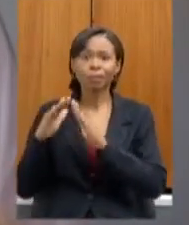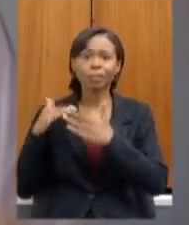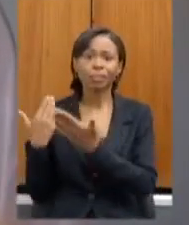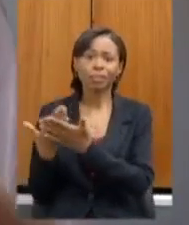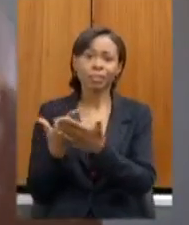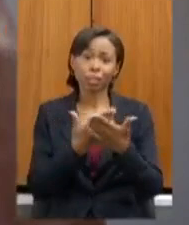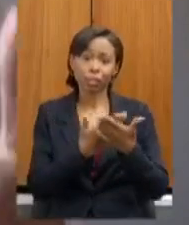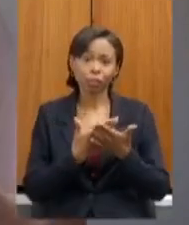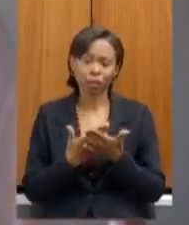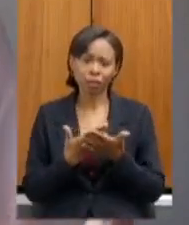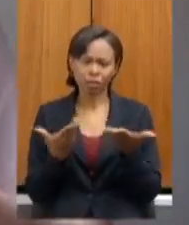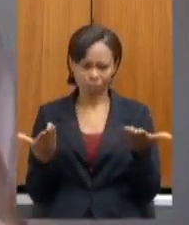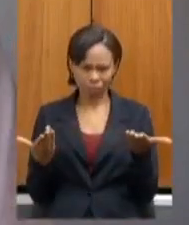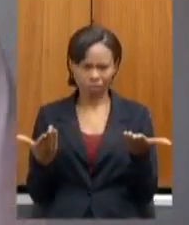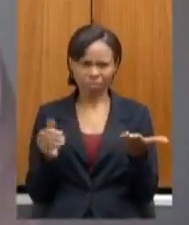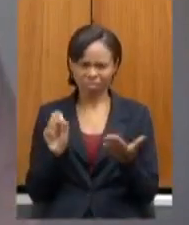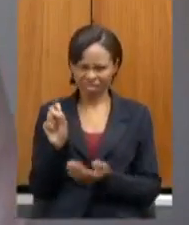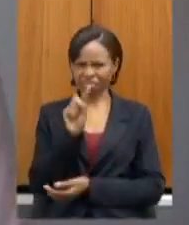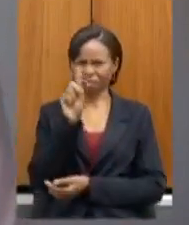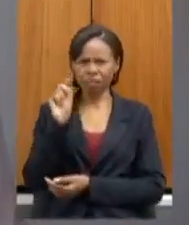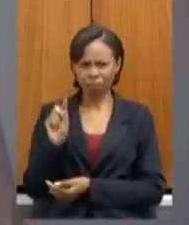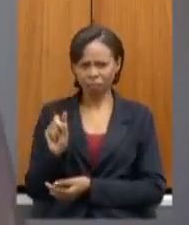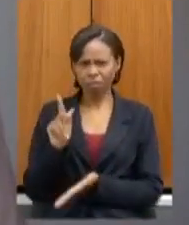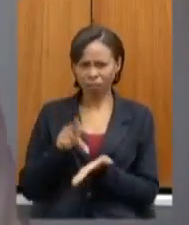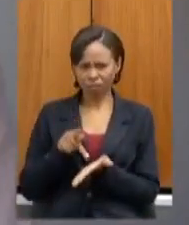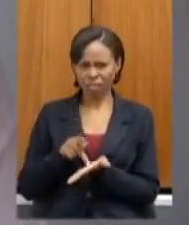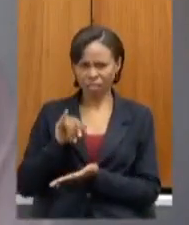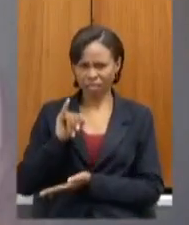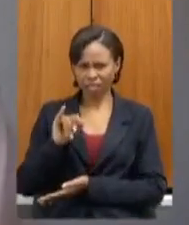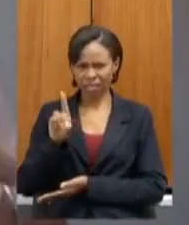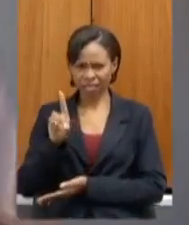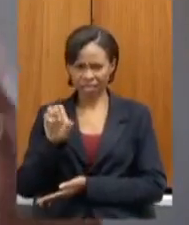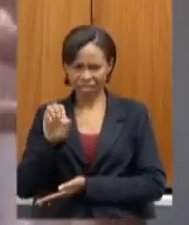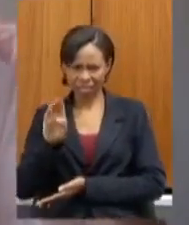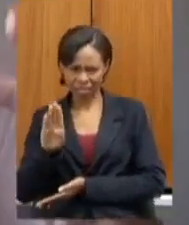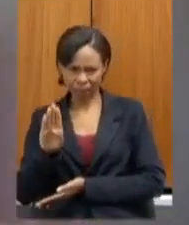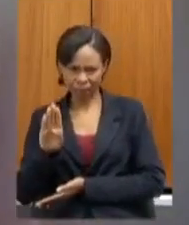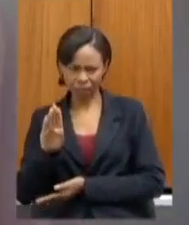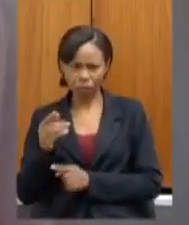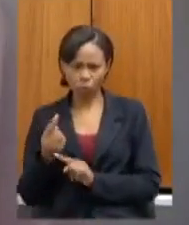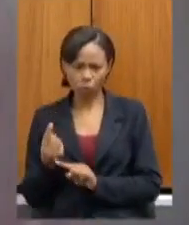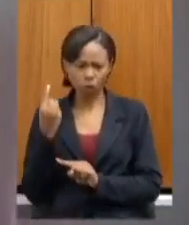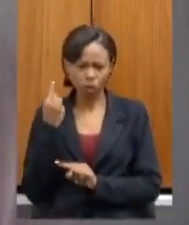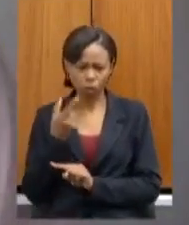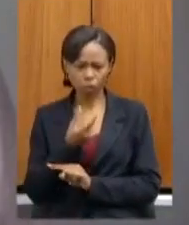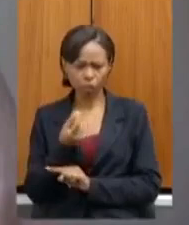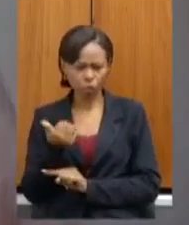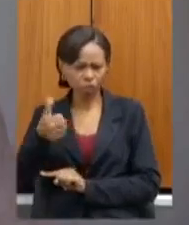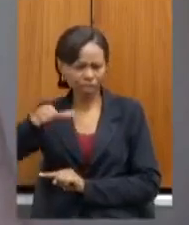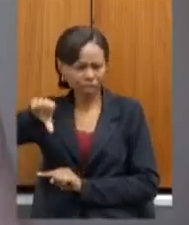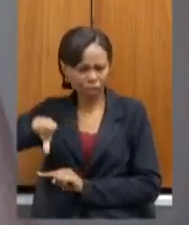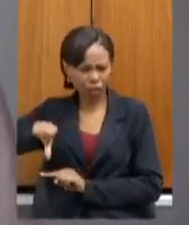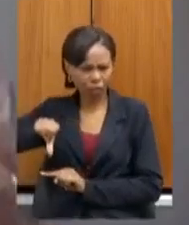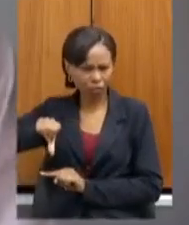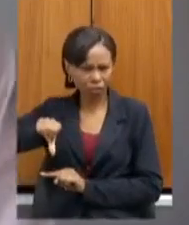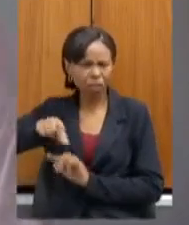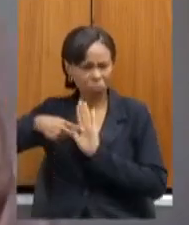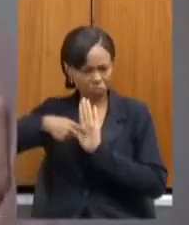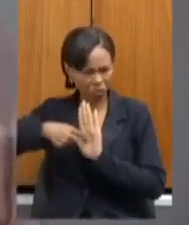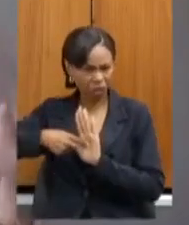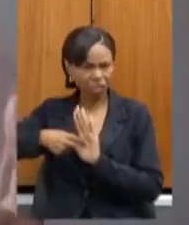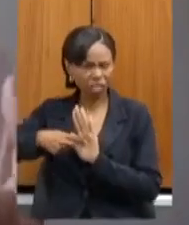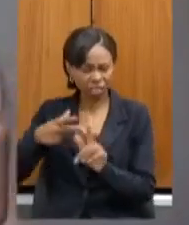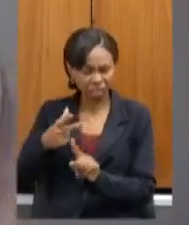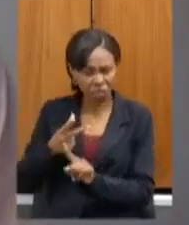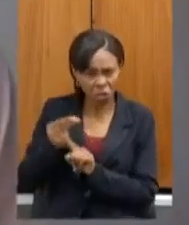será mesmo deputada que o IDEB de 2019 também reflete a conquista de alunos sem